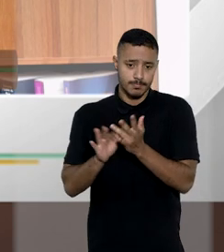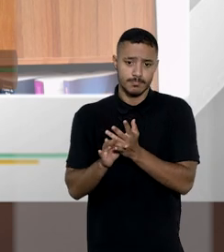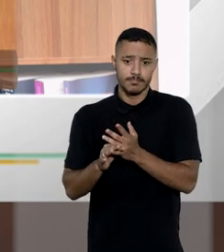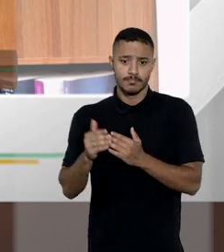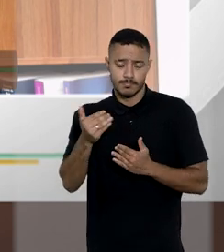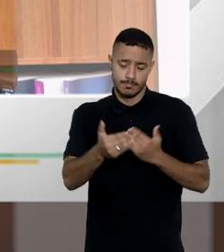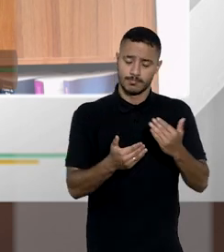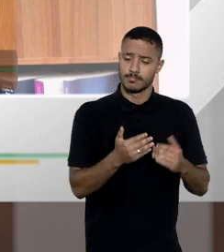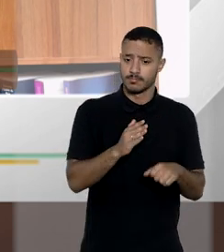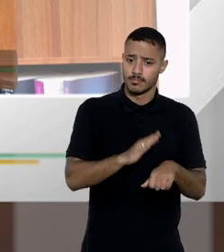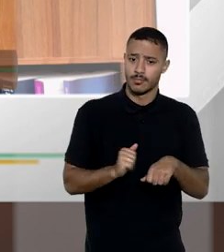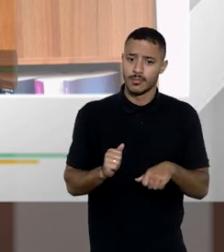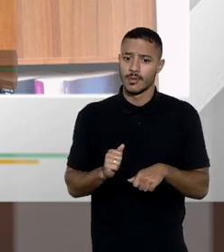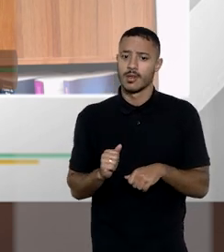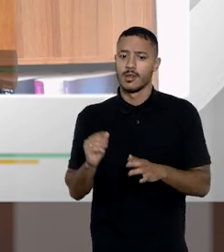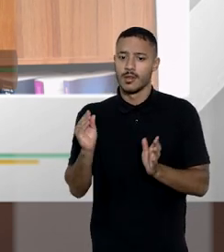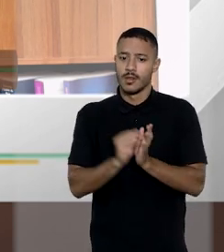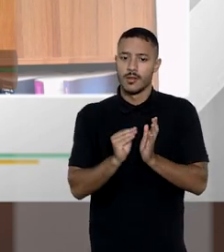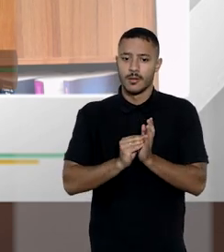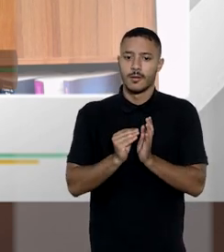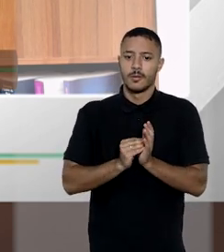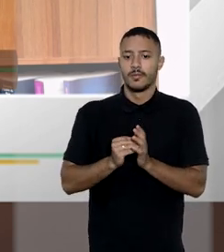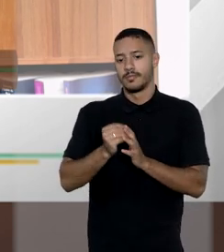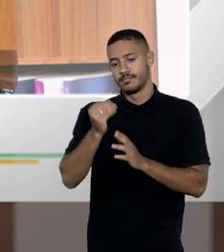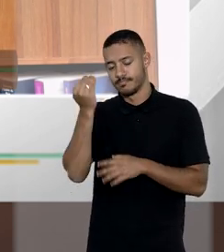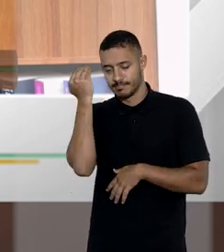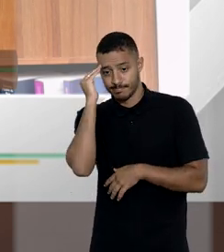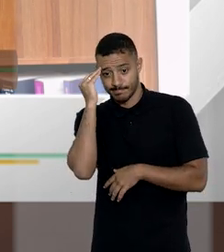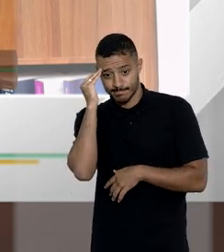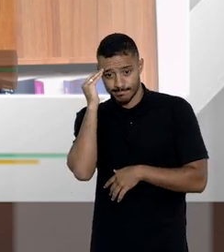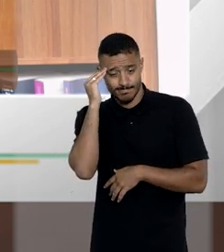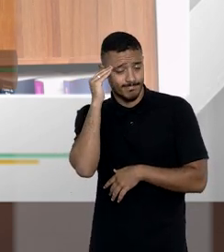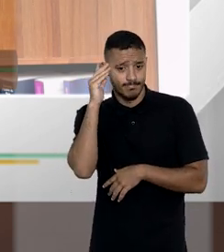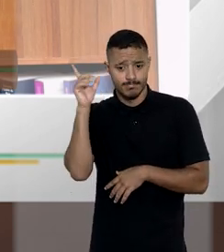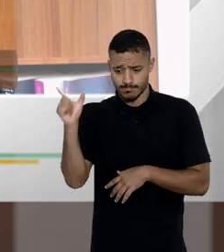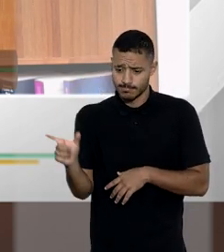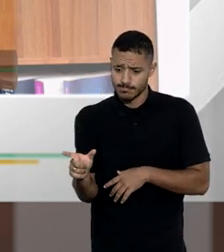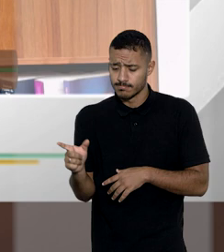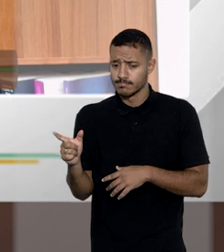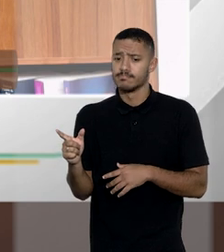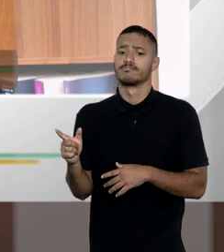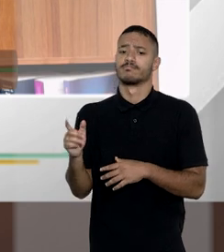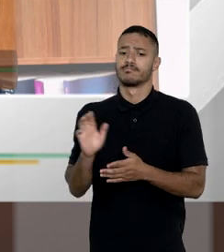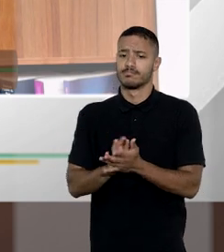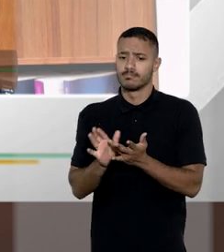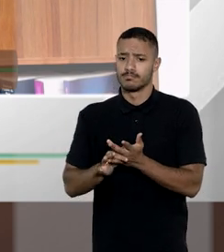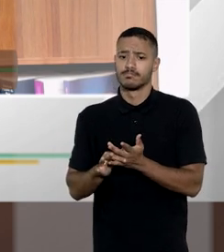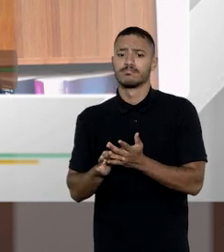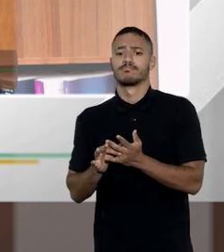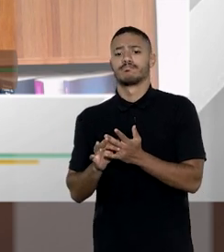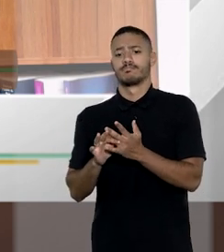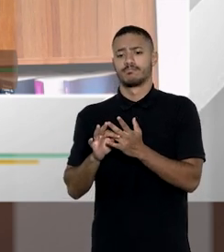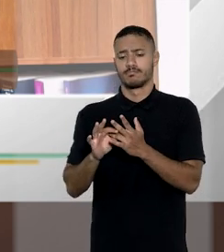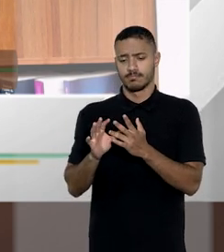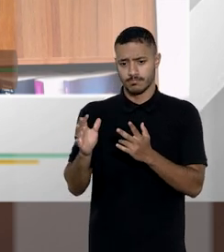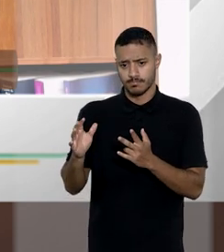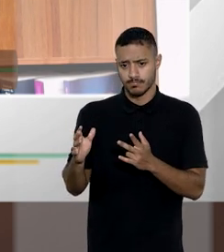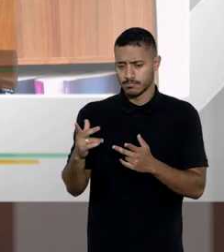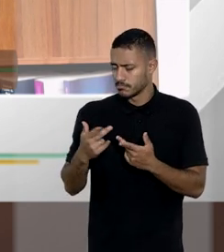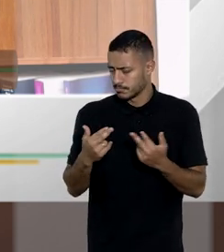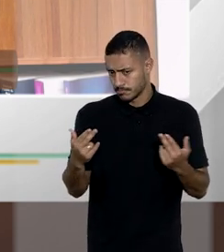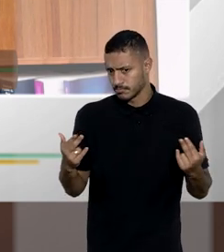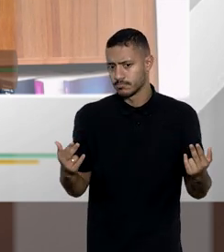nesta ordem de chamada então na falta de descendente ou ascendente o parceiro afetivo seja ele cônjuge seja ele